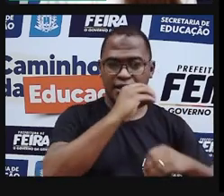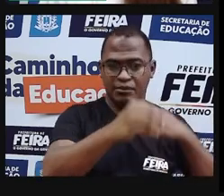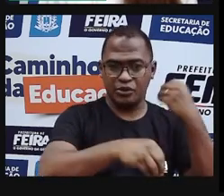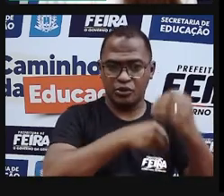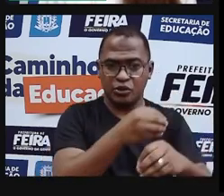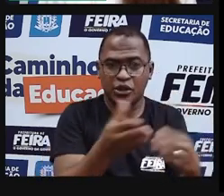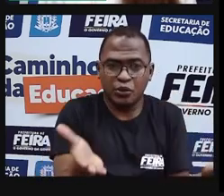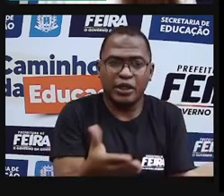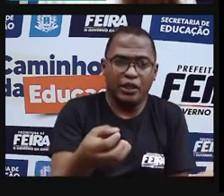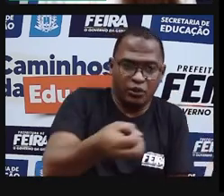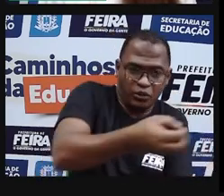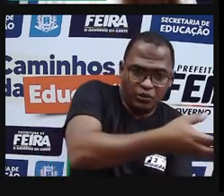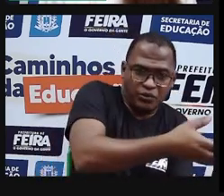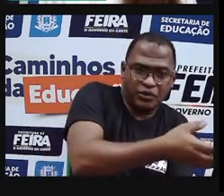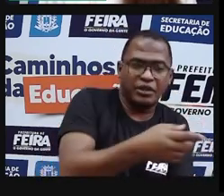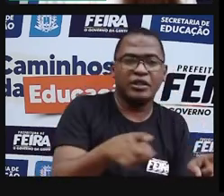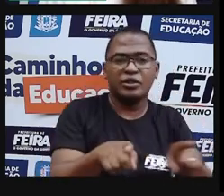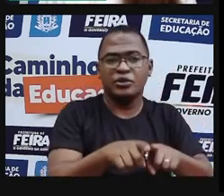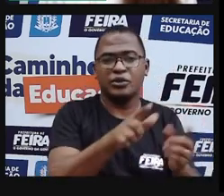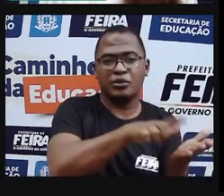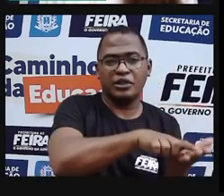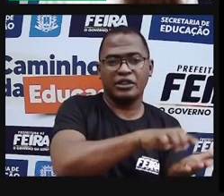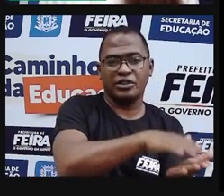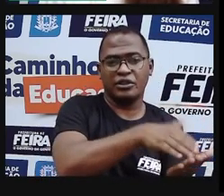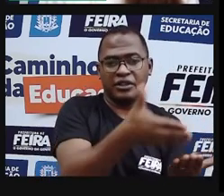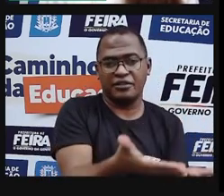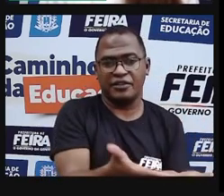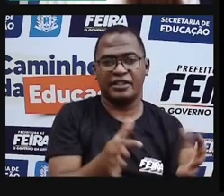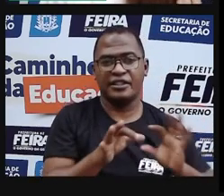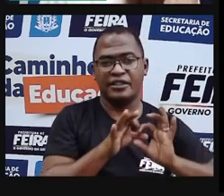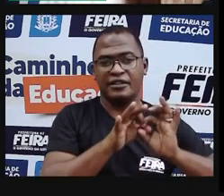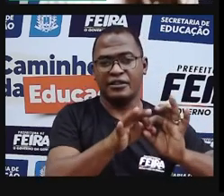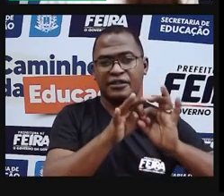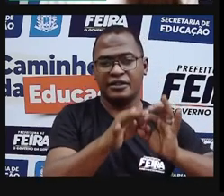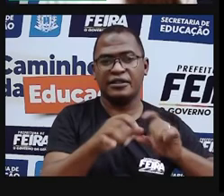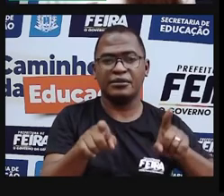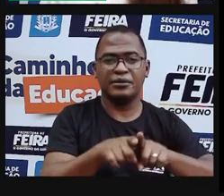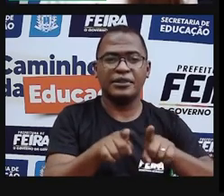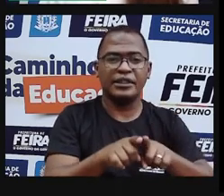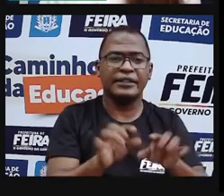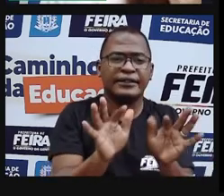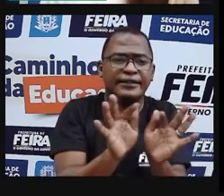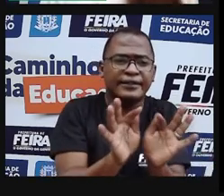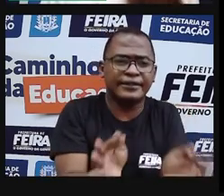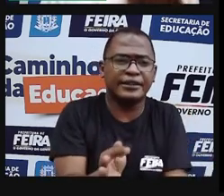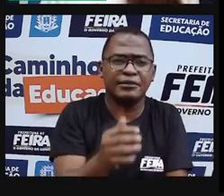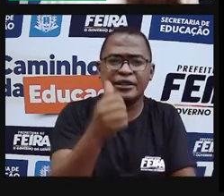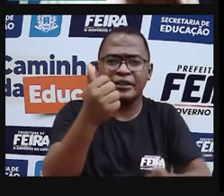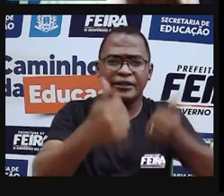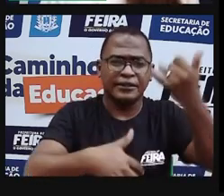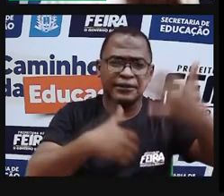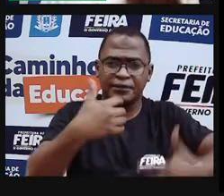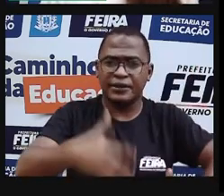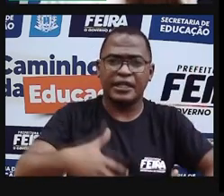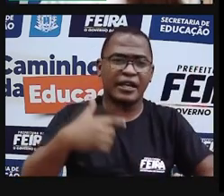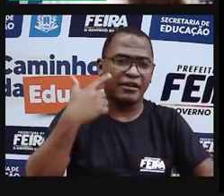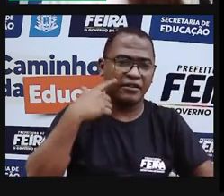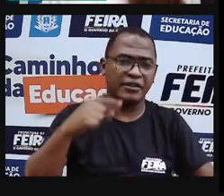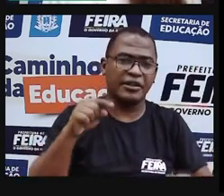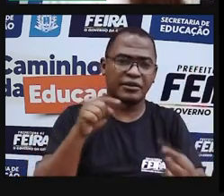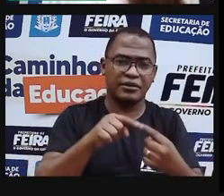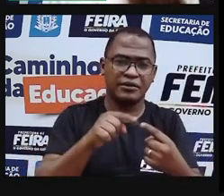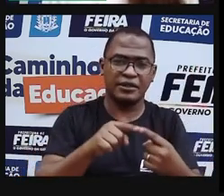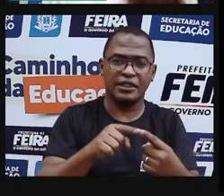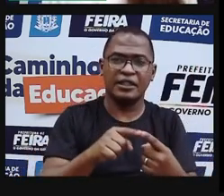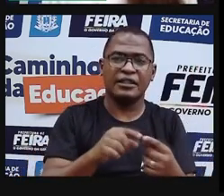arte, utilizando, né, a delicadeza, a arte da xilogravura, mas não